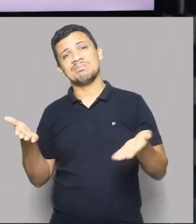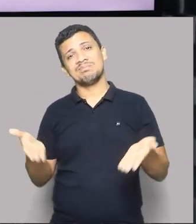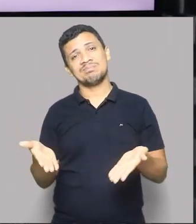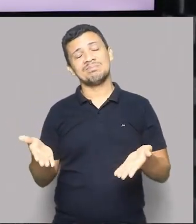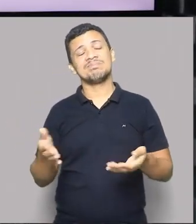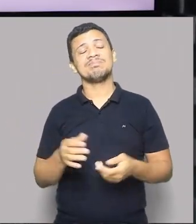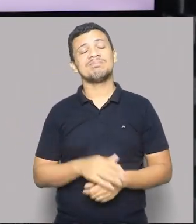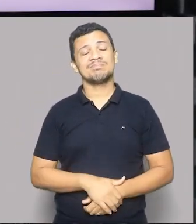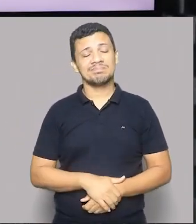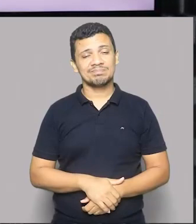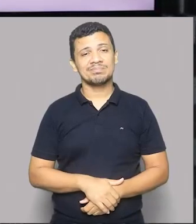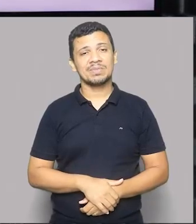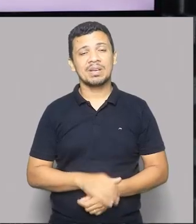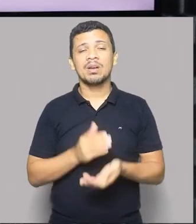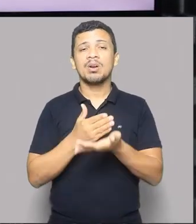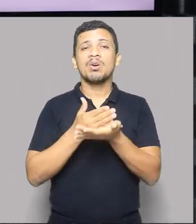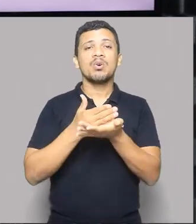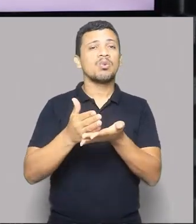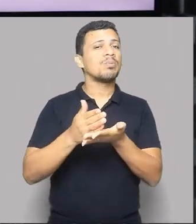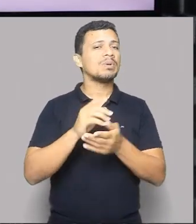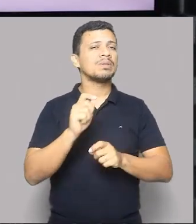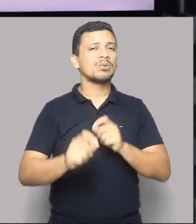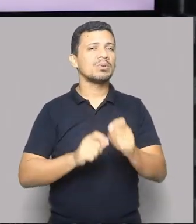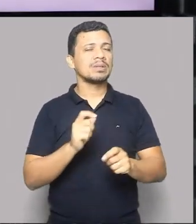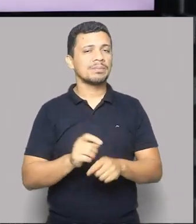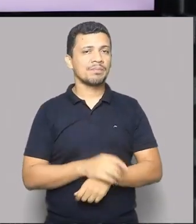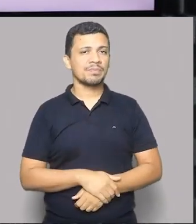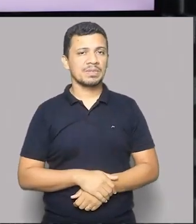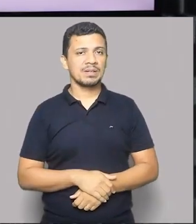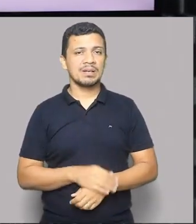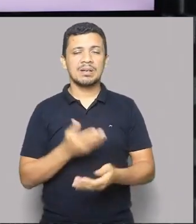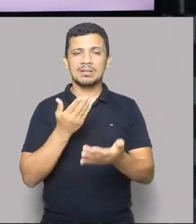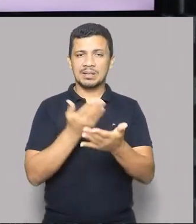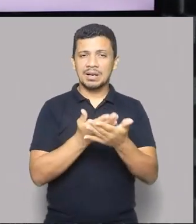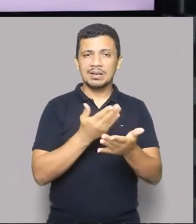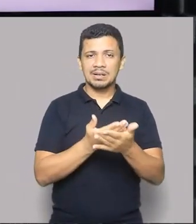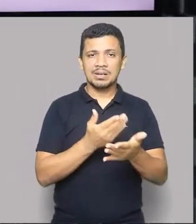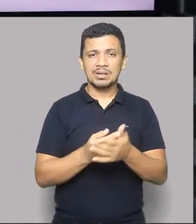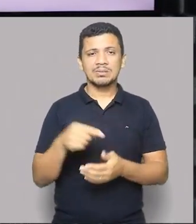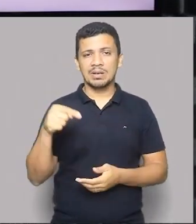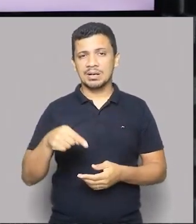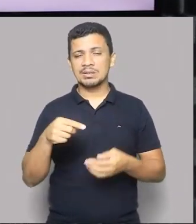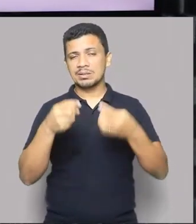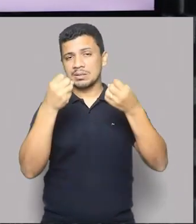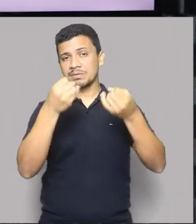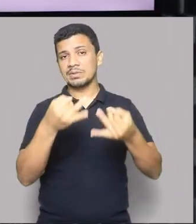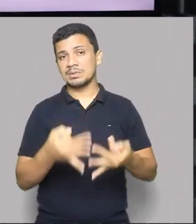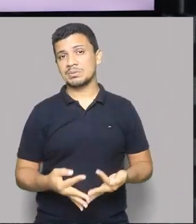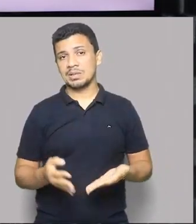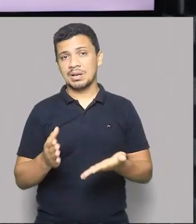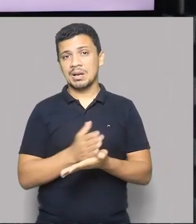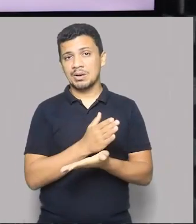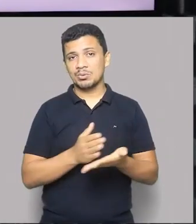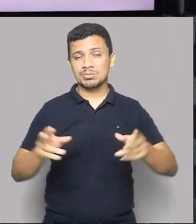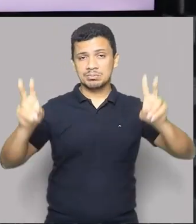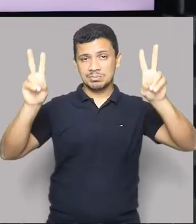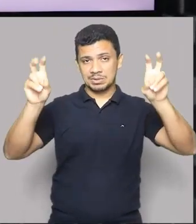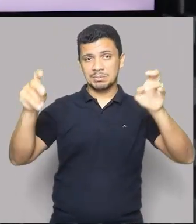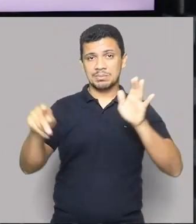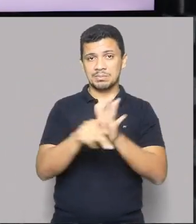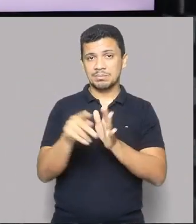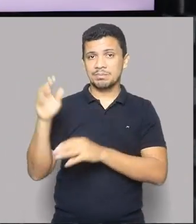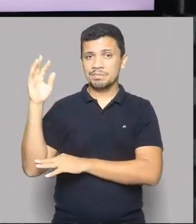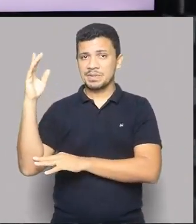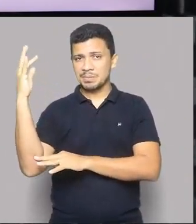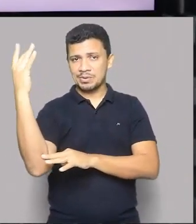gente começa, nessas últimas aulas, a abordar questões em torno do meio ambiente.